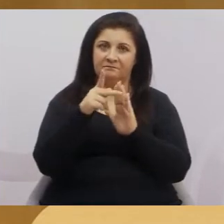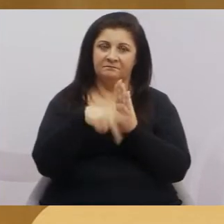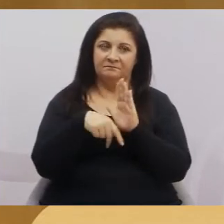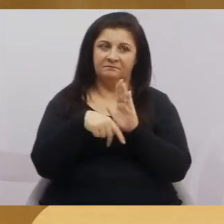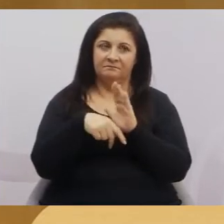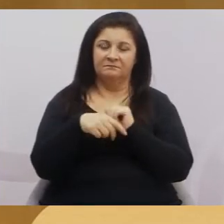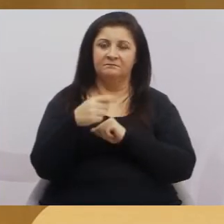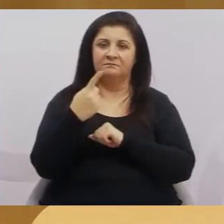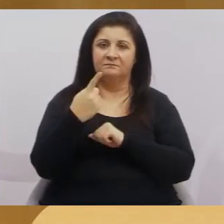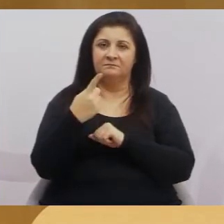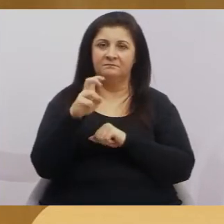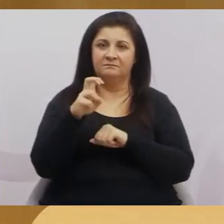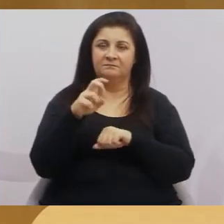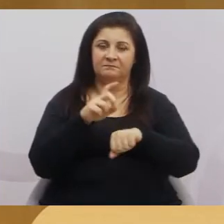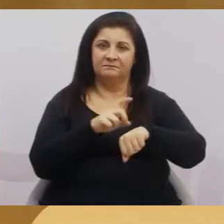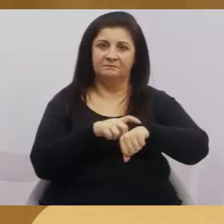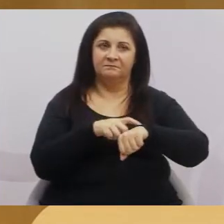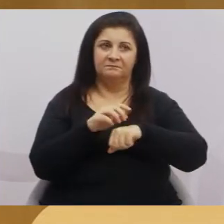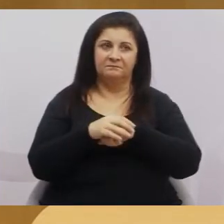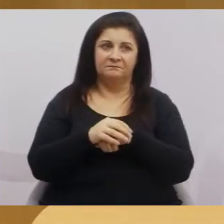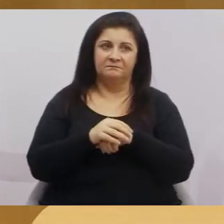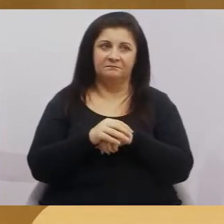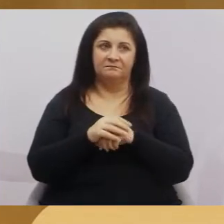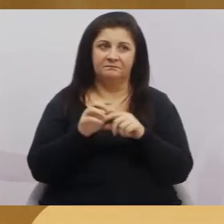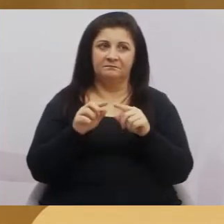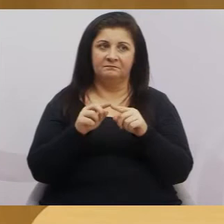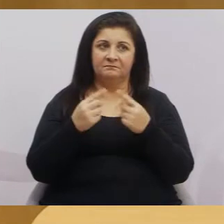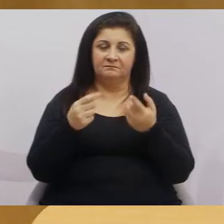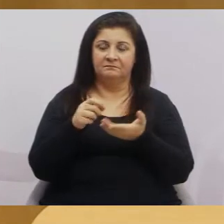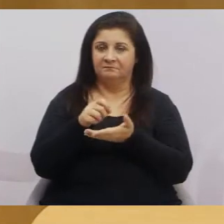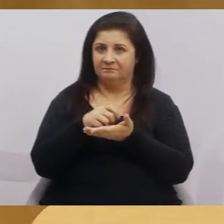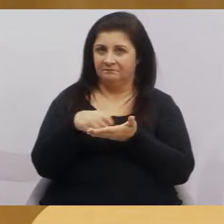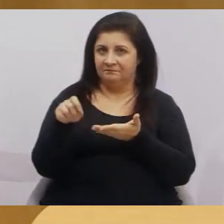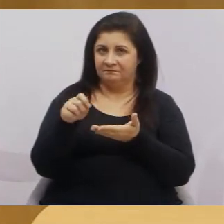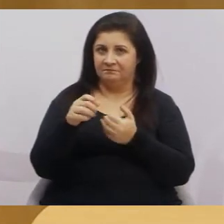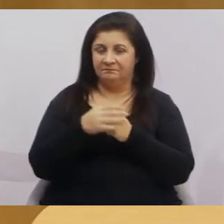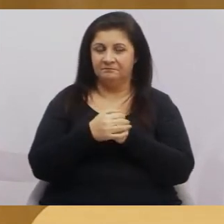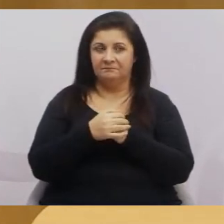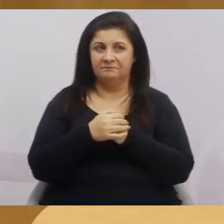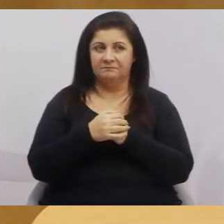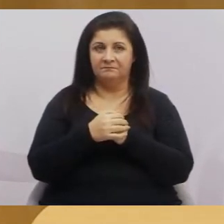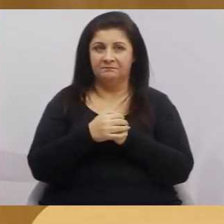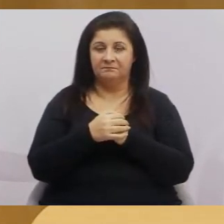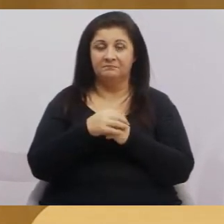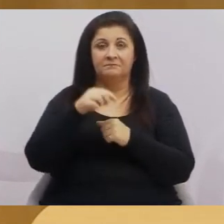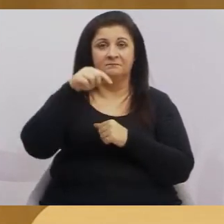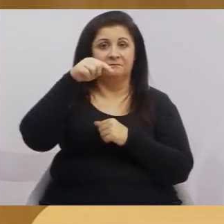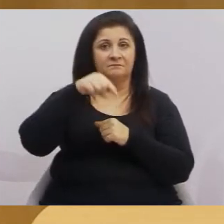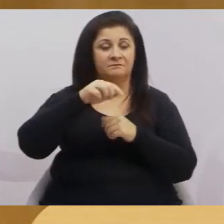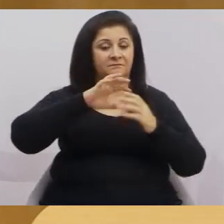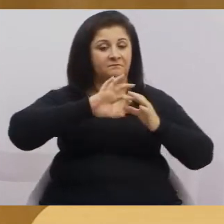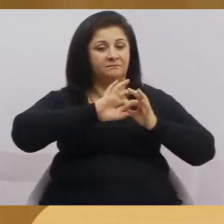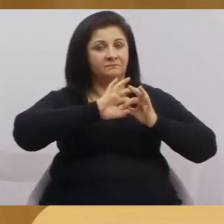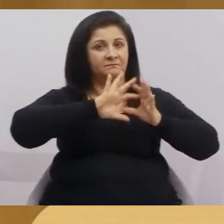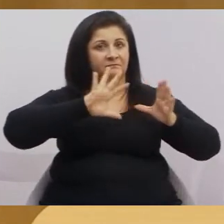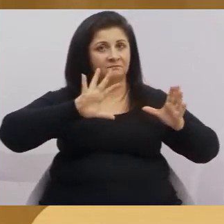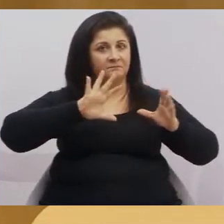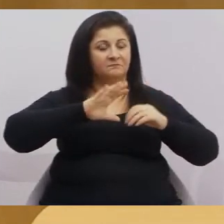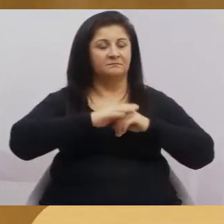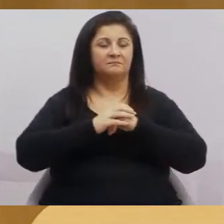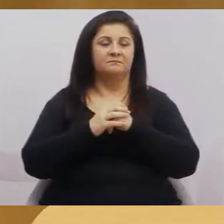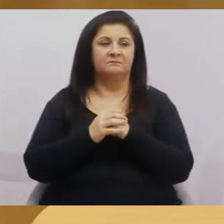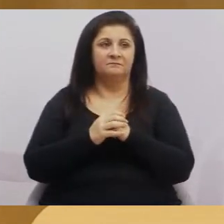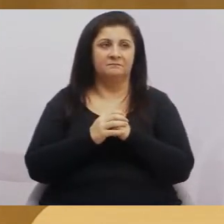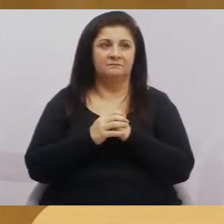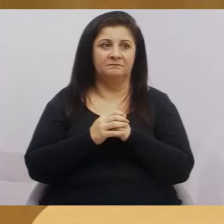quinze horas. Gente, mas assinar, nós estamos aqui, Paulinho, presidente, ainda estamos aqui, é democracia. Nós